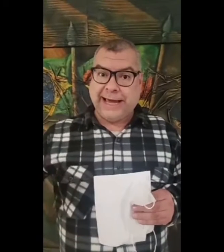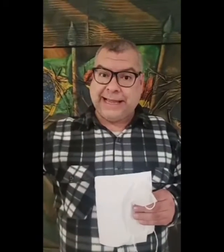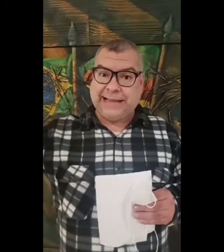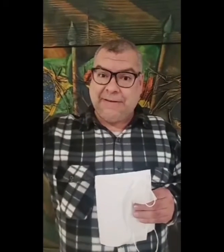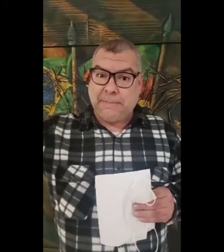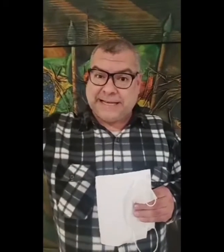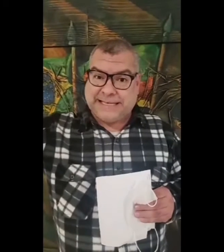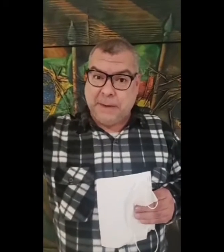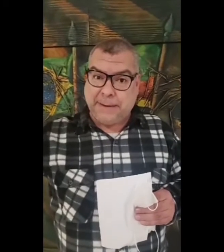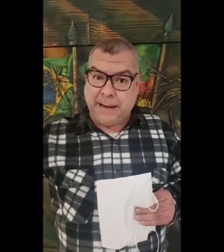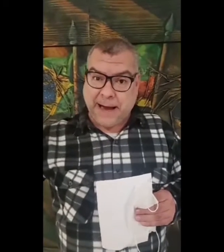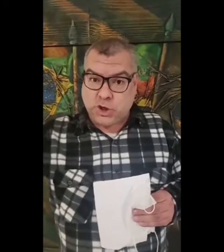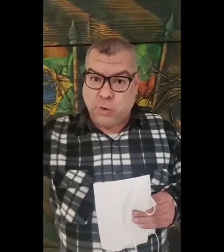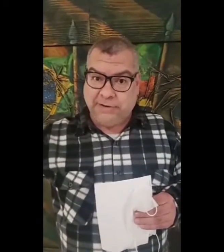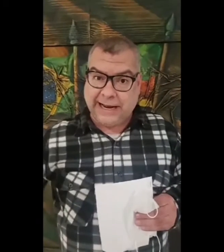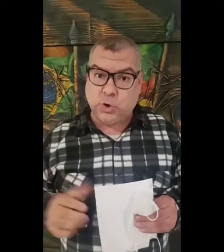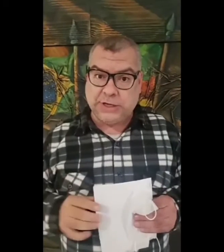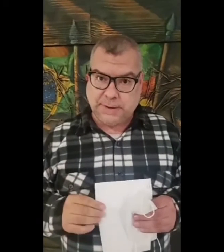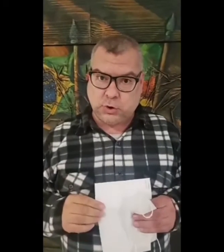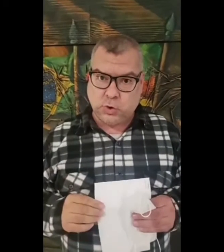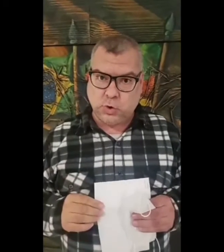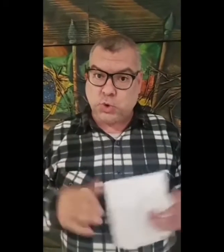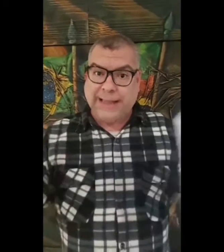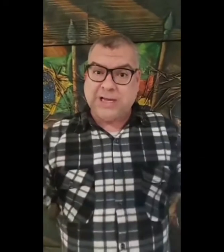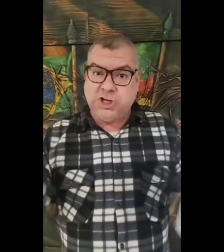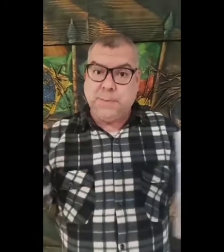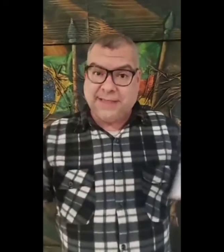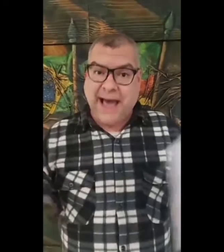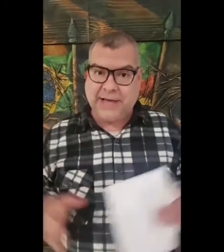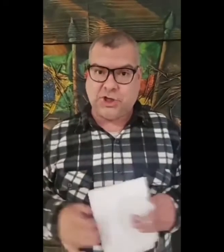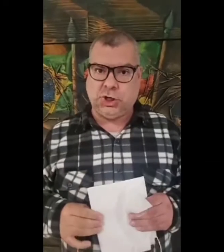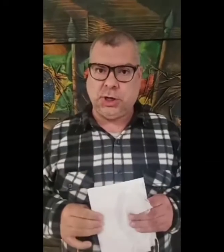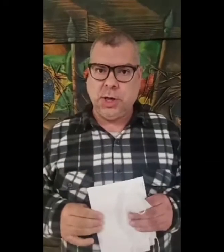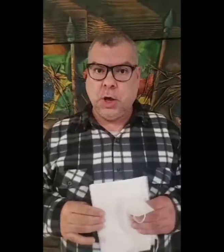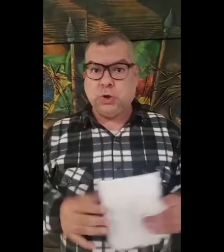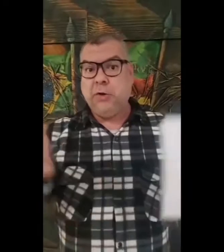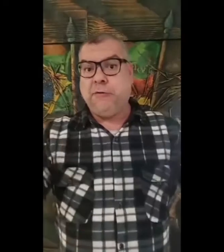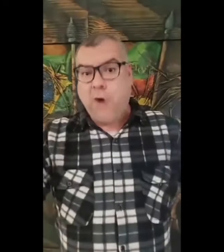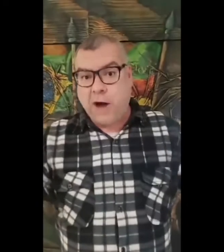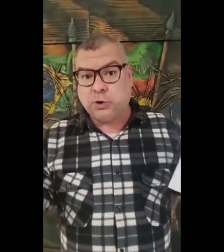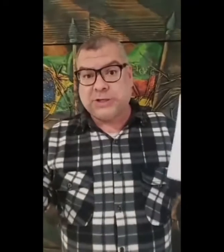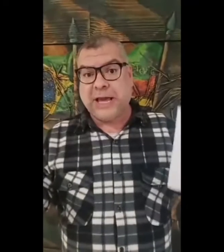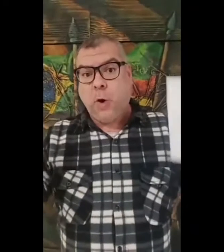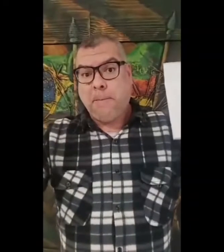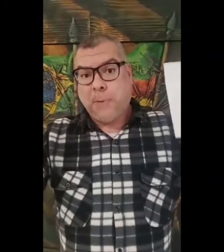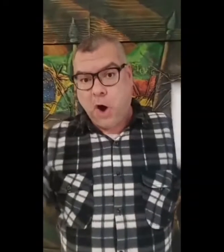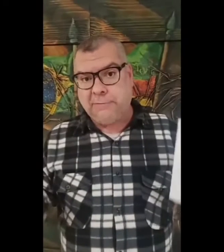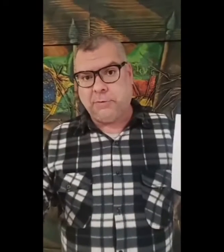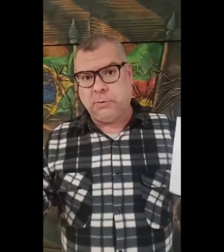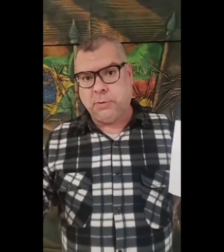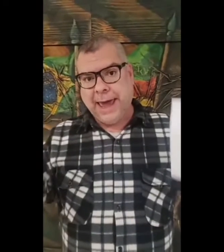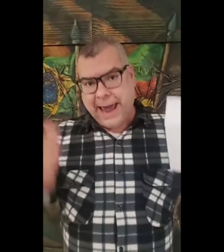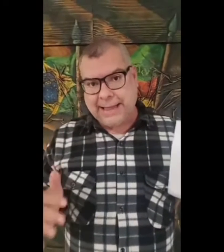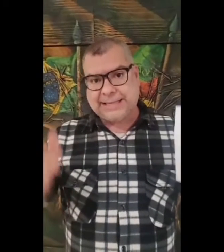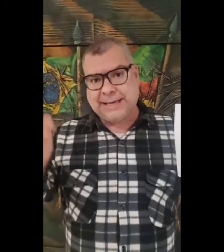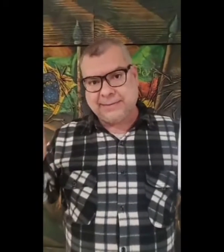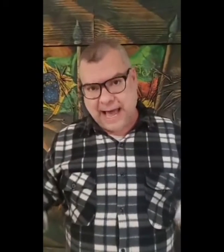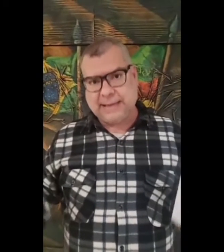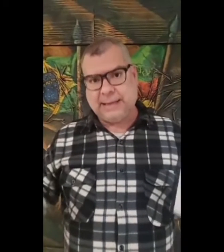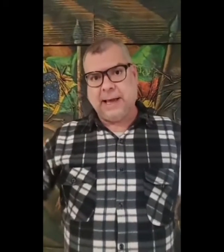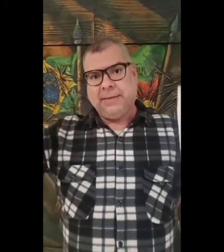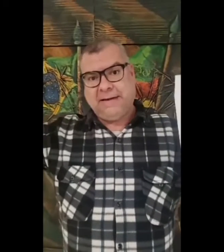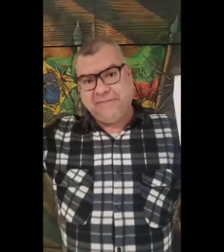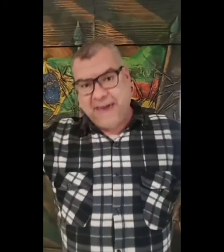Por que que ela andava para cima e para baixo com o vereador e o inspetor Luz? Qual a intimidade? Eu tenho fotos que comprovam ela